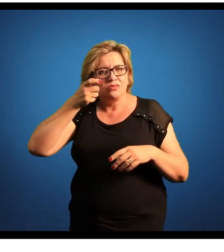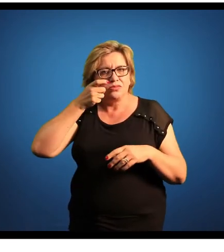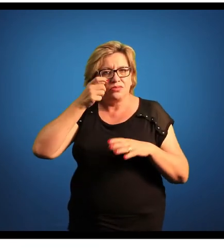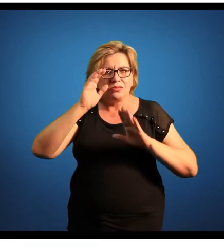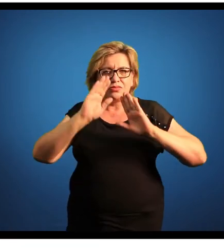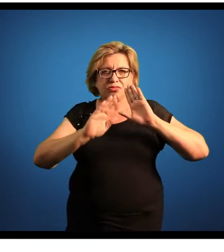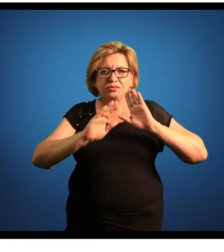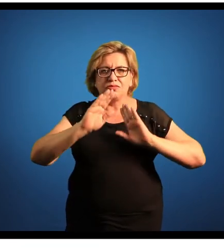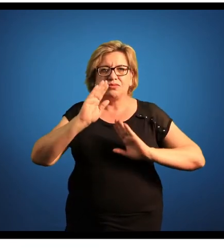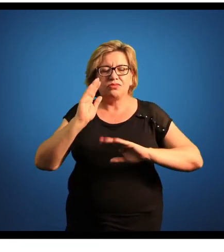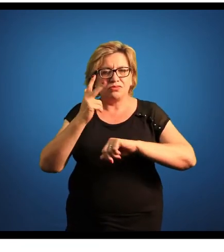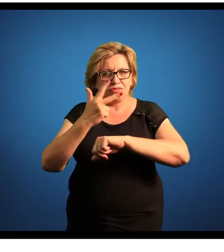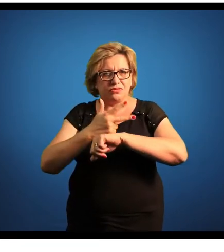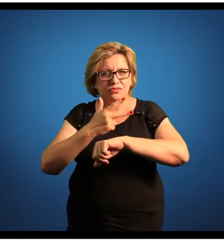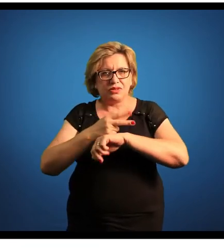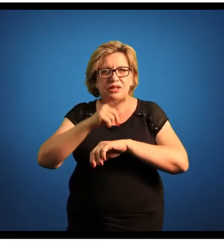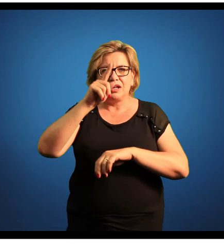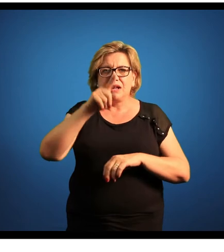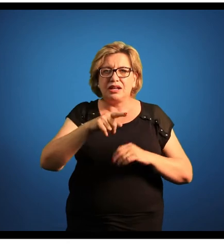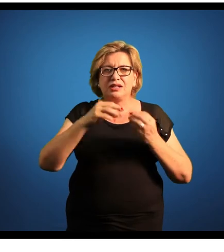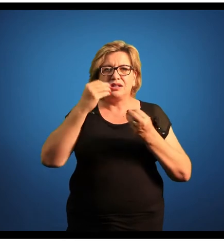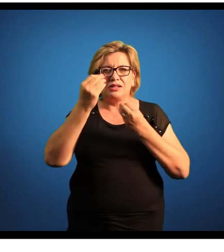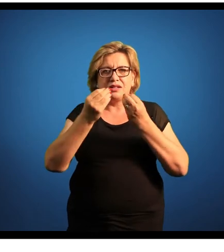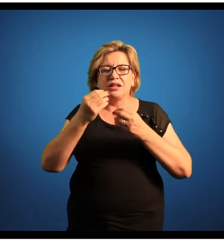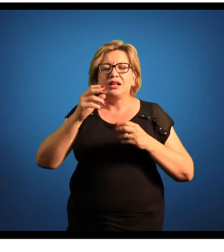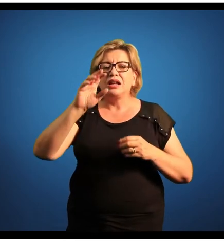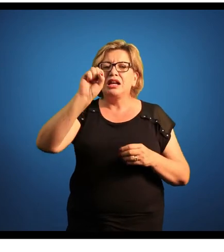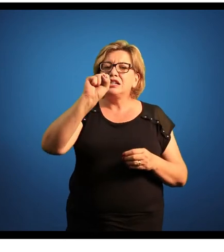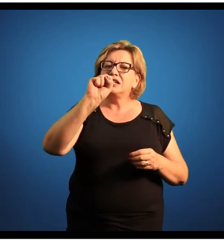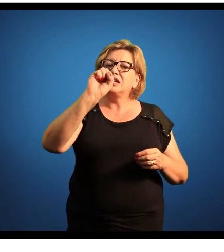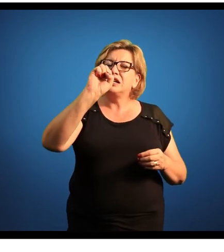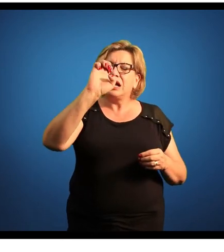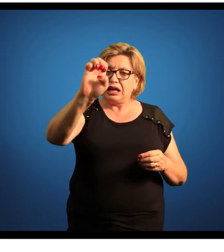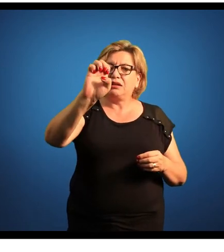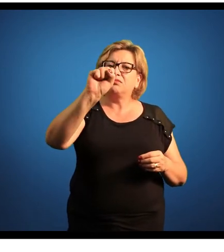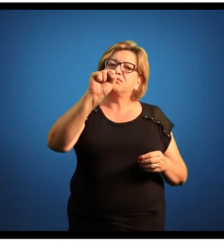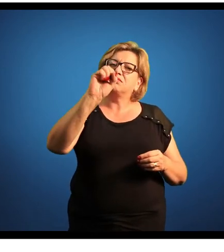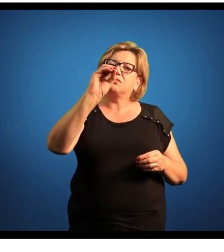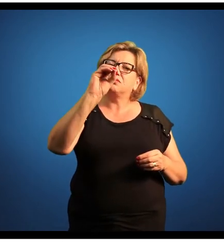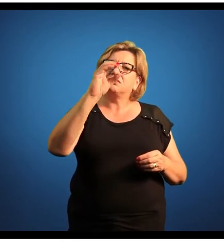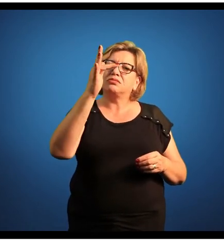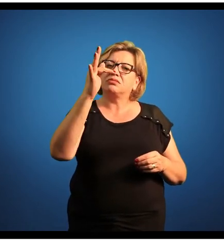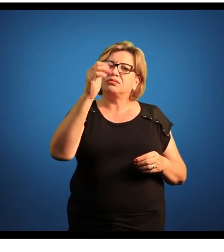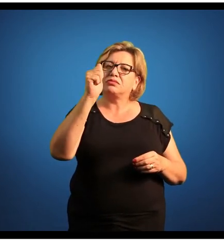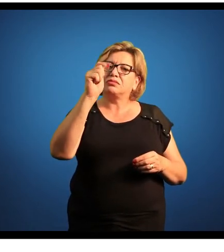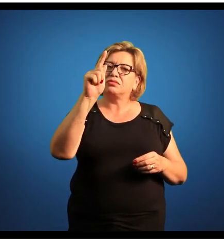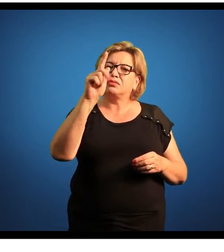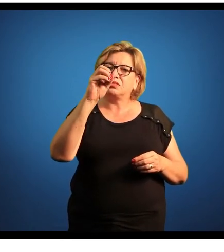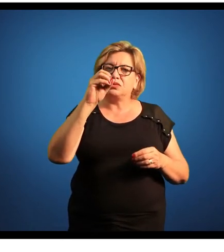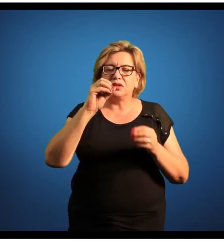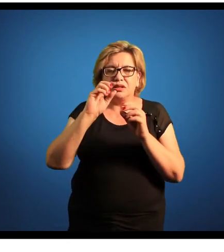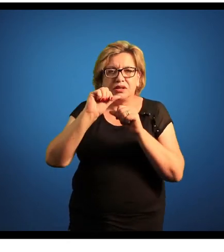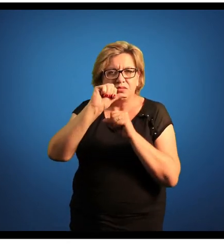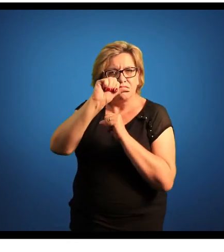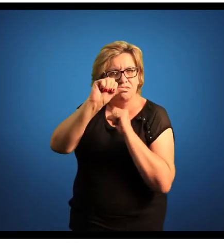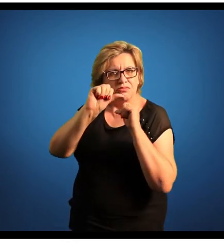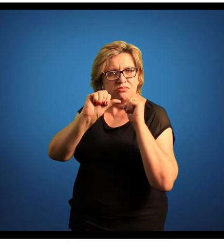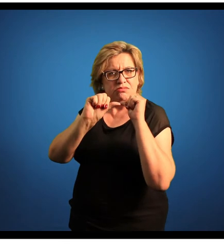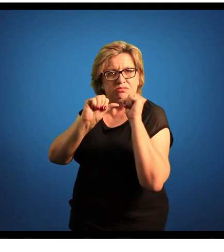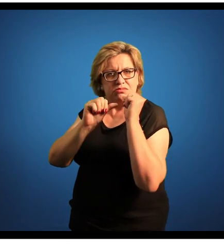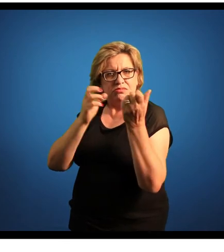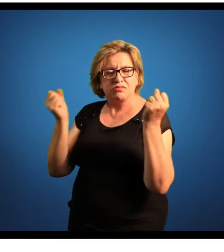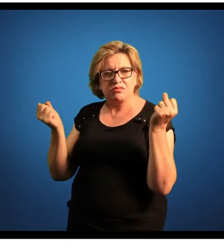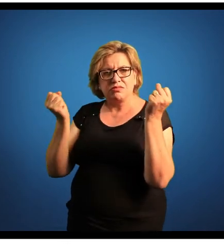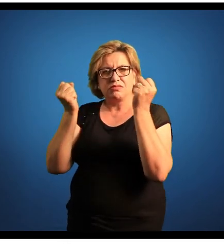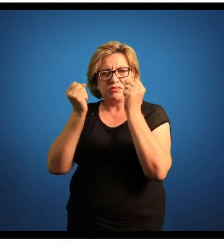algumas dessas imagens é a protrusão do esôfago dessa planária, ou seja, ela está evertendo o esôfago de uma